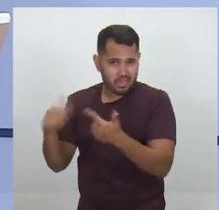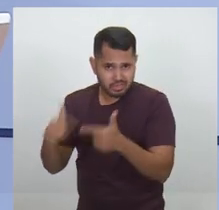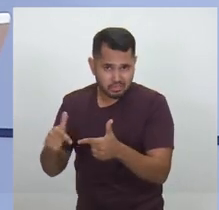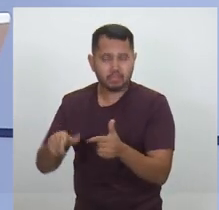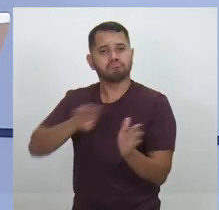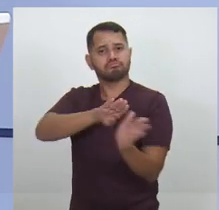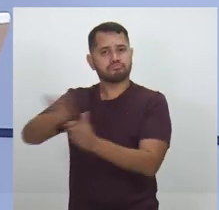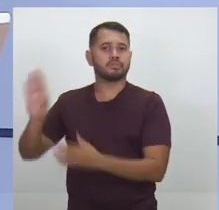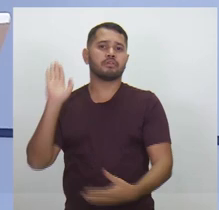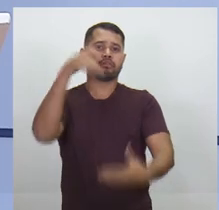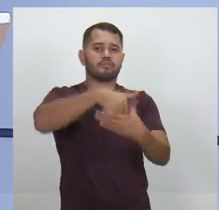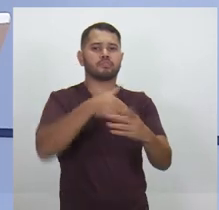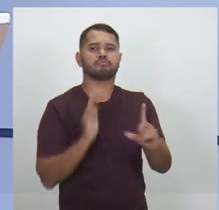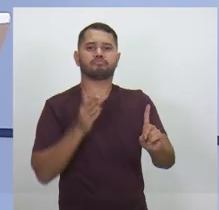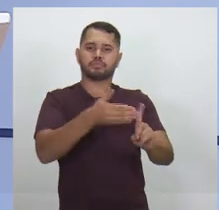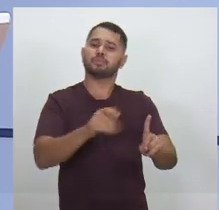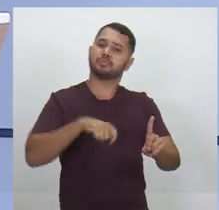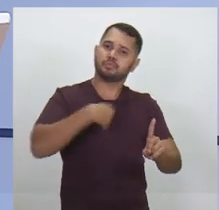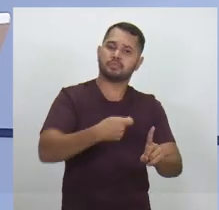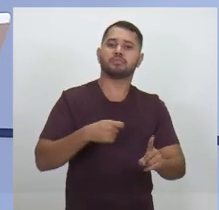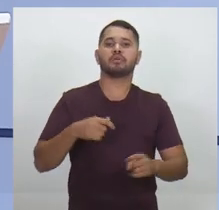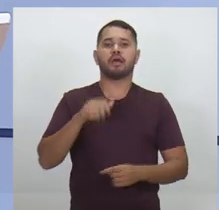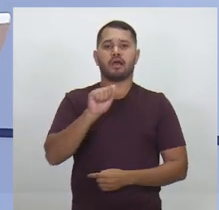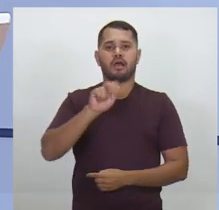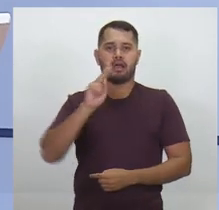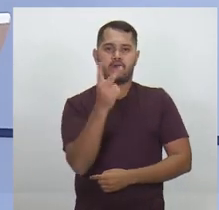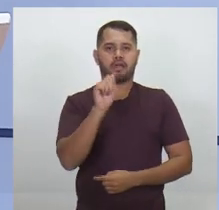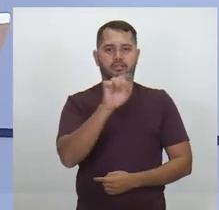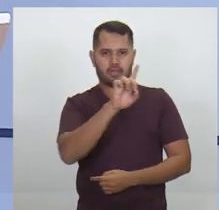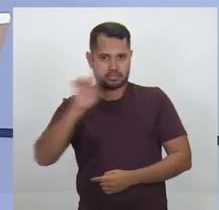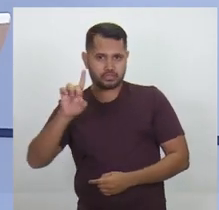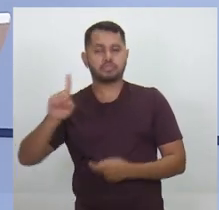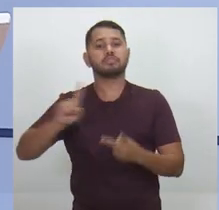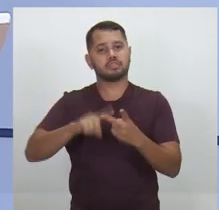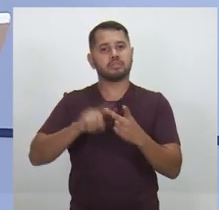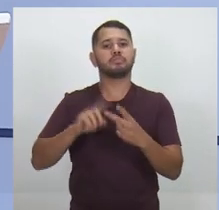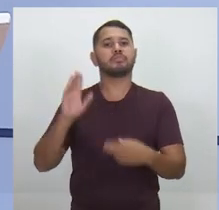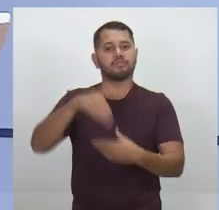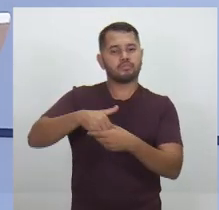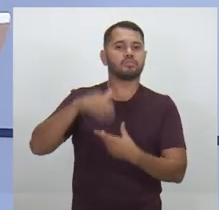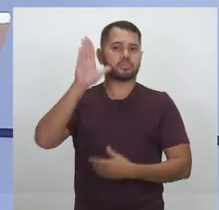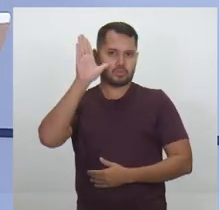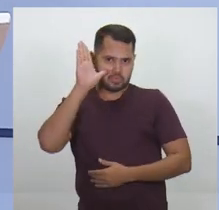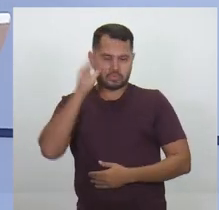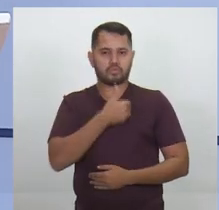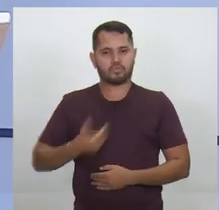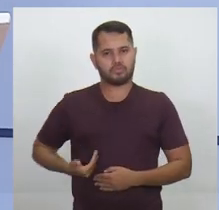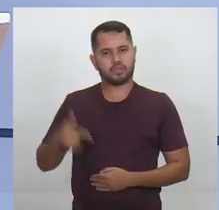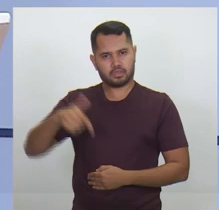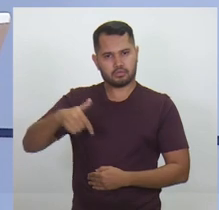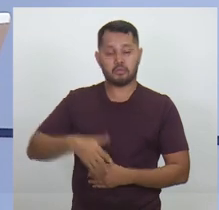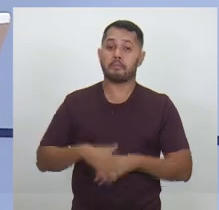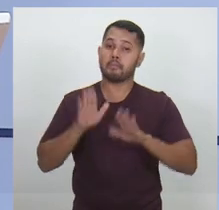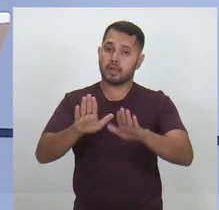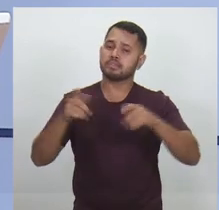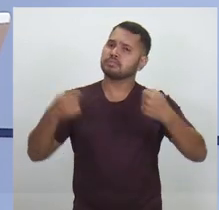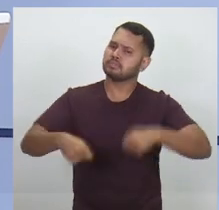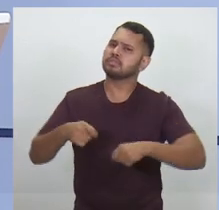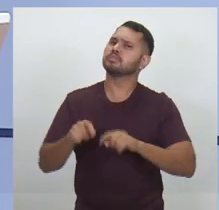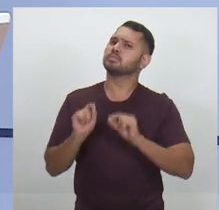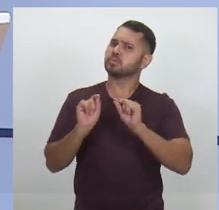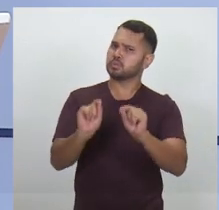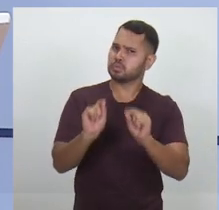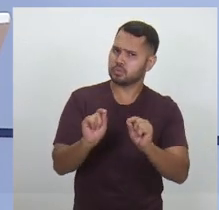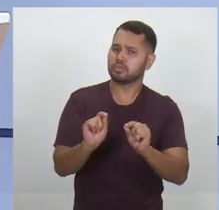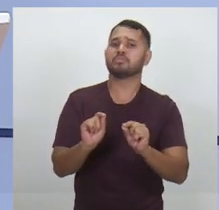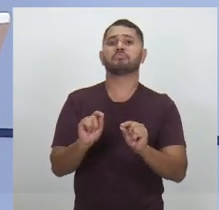você só tem uma alternativa. É votando em Haddad para presidente e votando em Lúcia Antony para o governo do Estado. Mas é preciso mais do que isso.